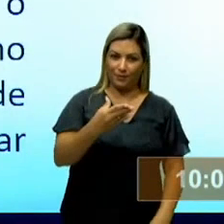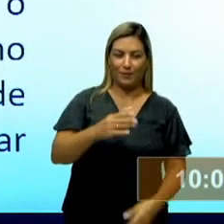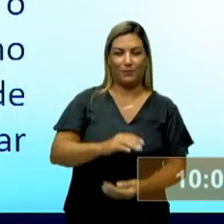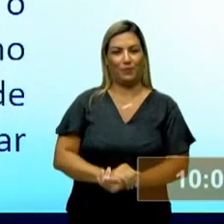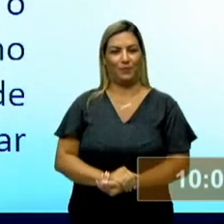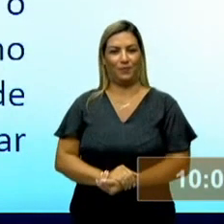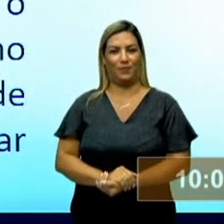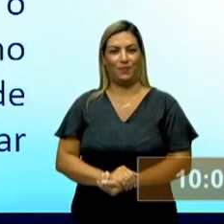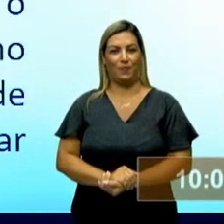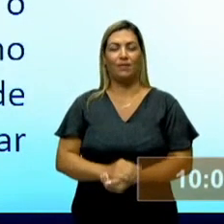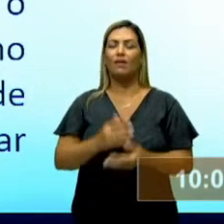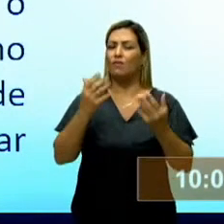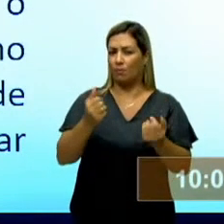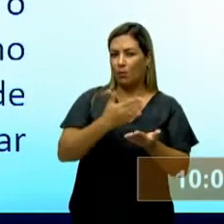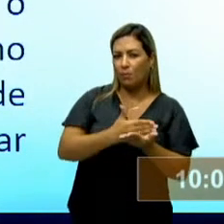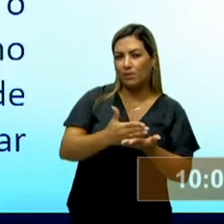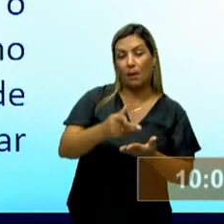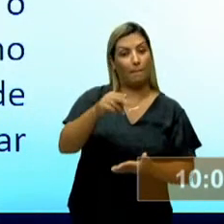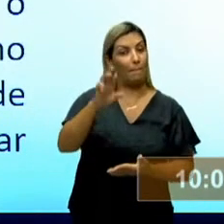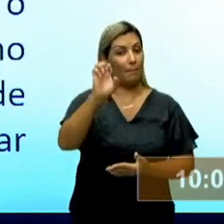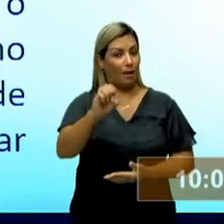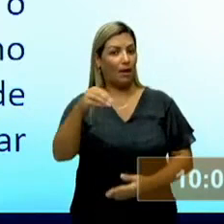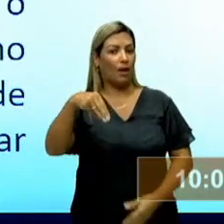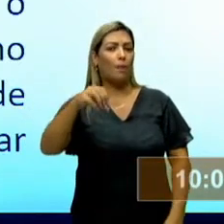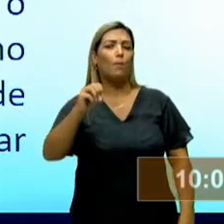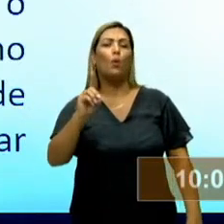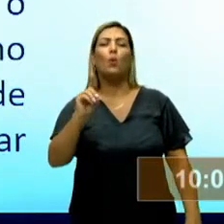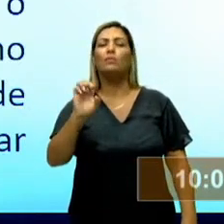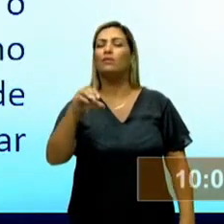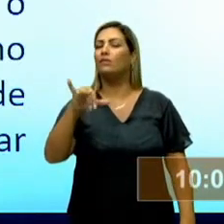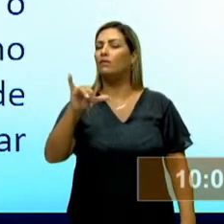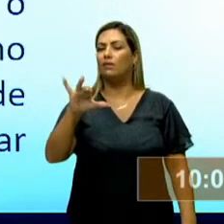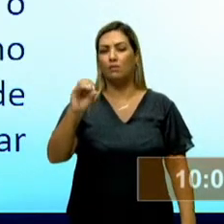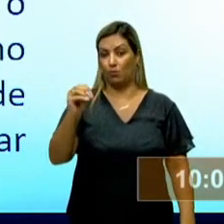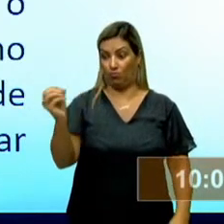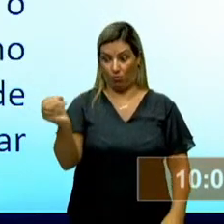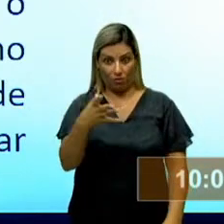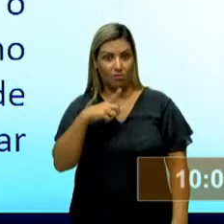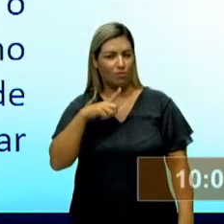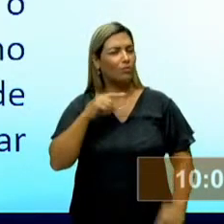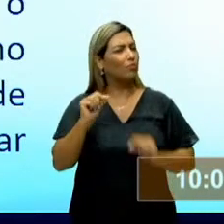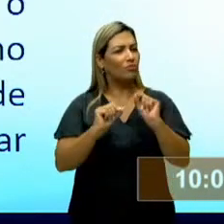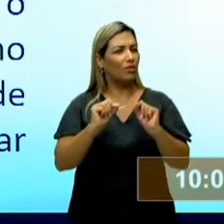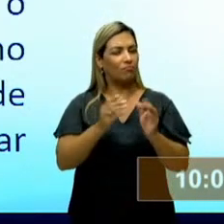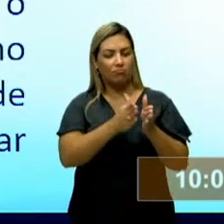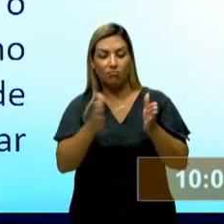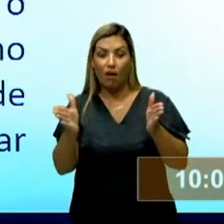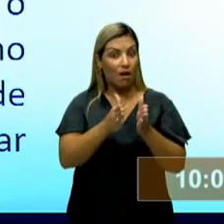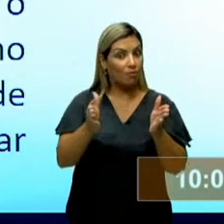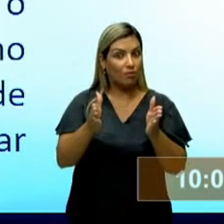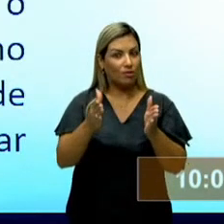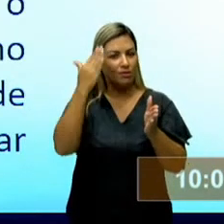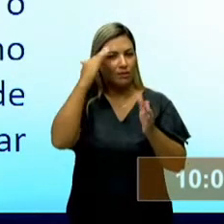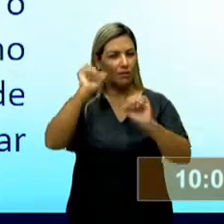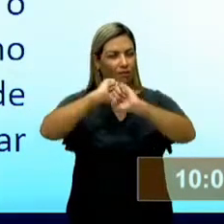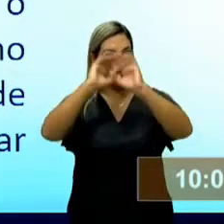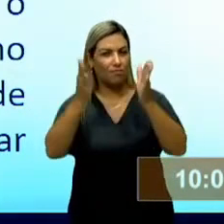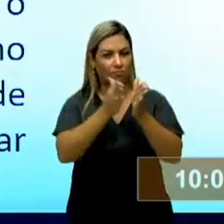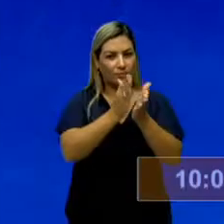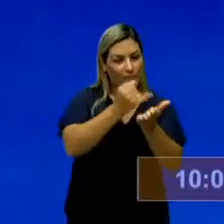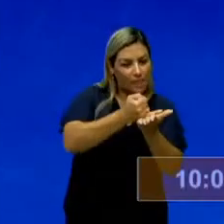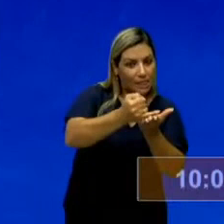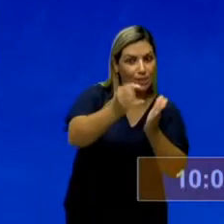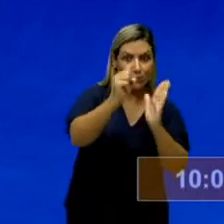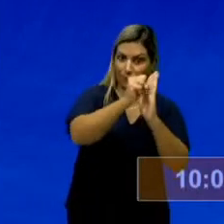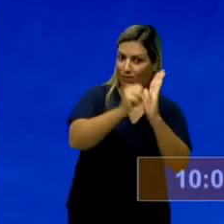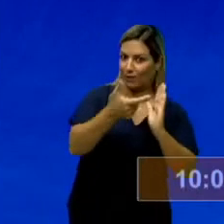Então vamos falar sobre pré-modernismo. Dani, em que época que nós estamos para eu entender? Nós estamos no início do